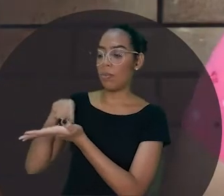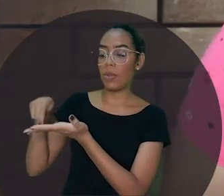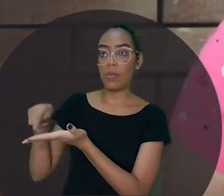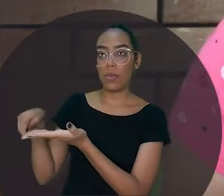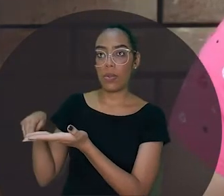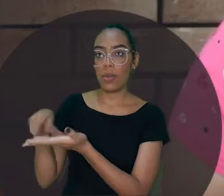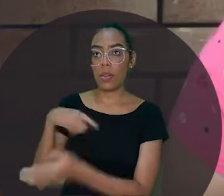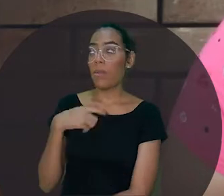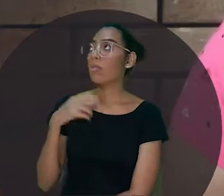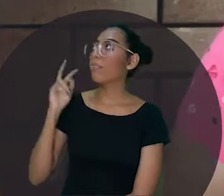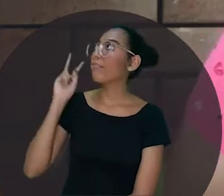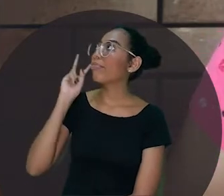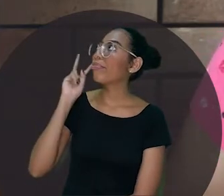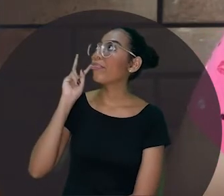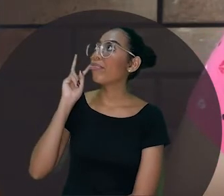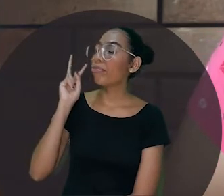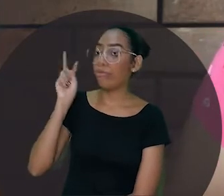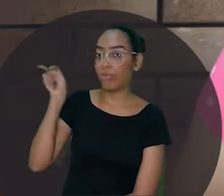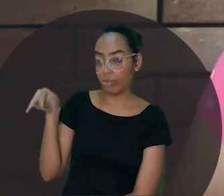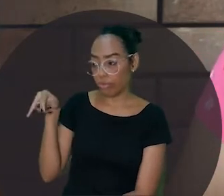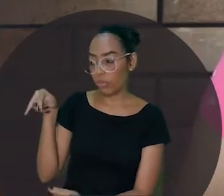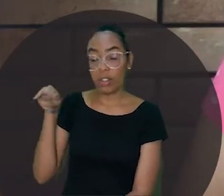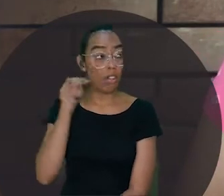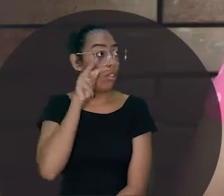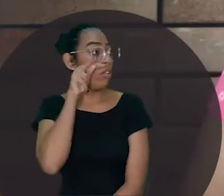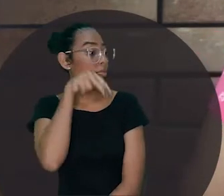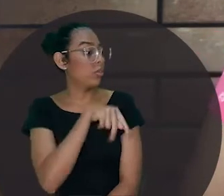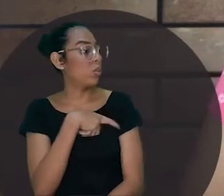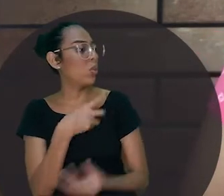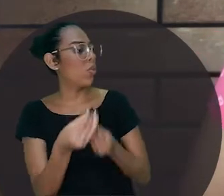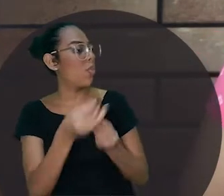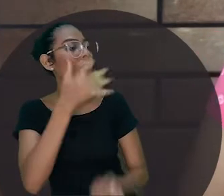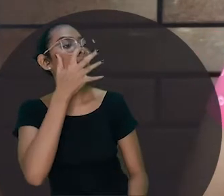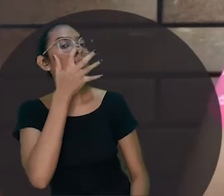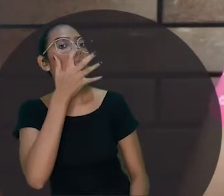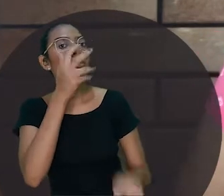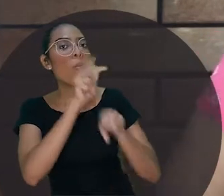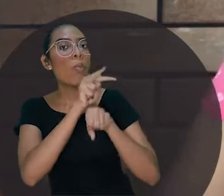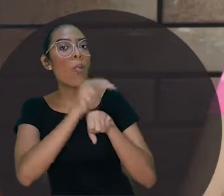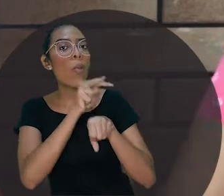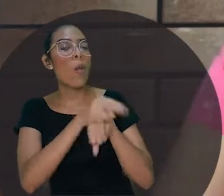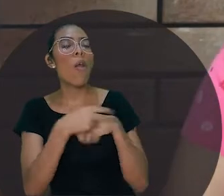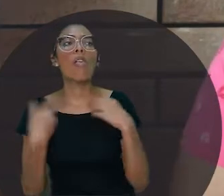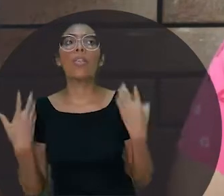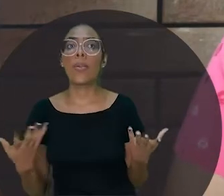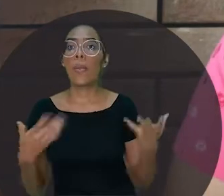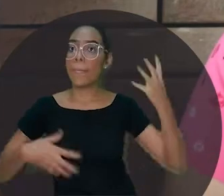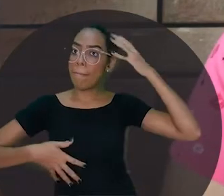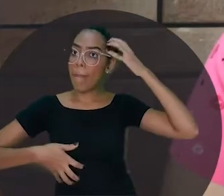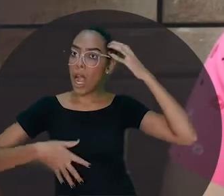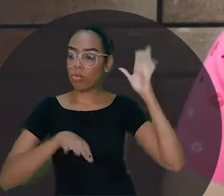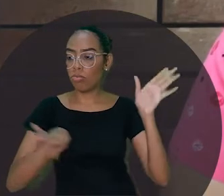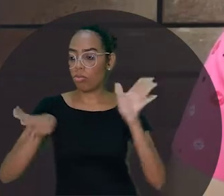E nisso, gente, o criador sobe e servou nas artemunhas do macaco, né? Pois, quando o